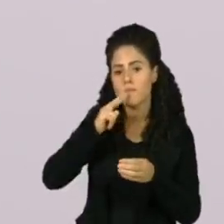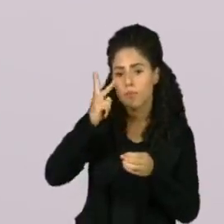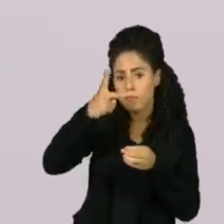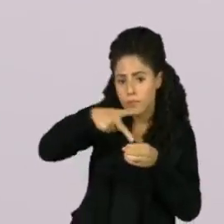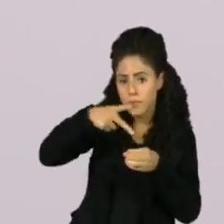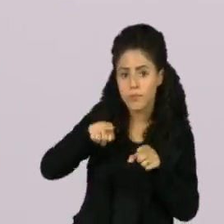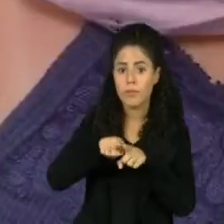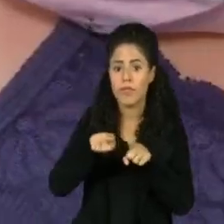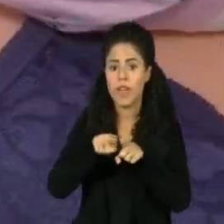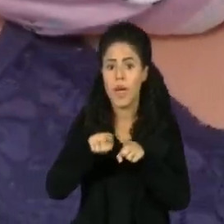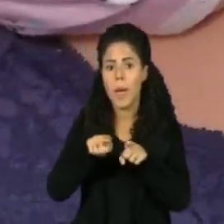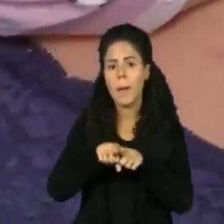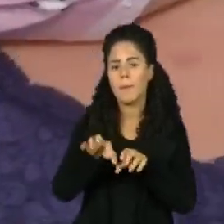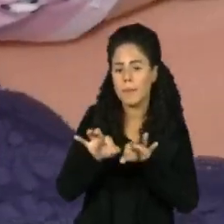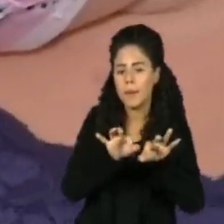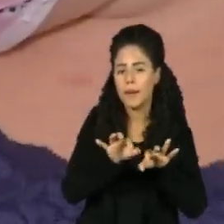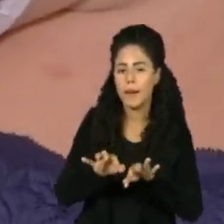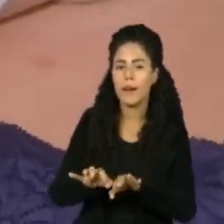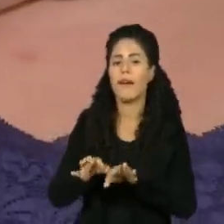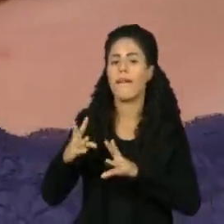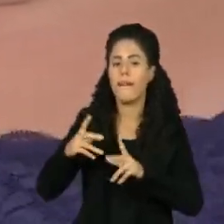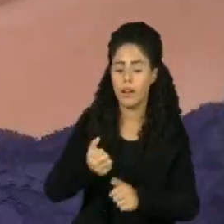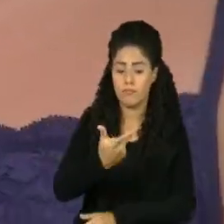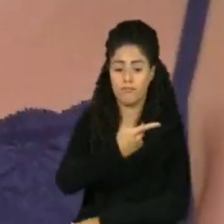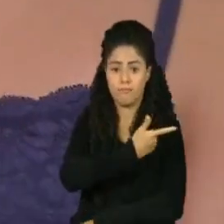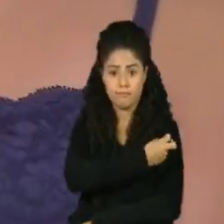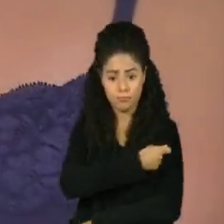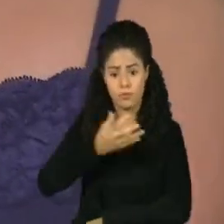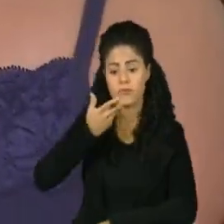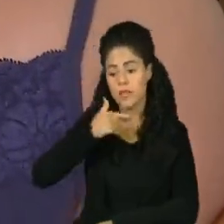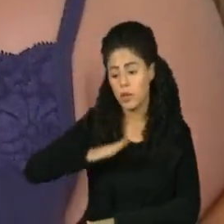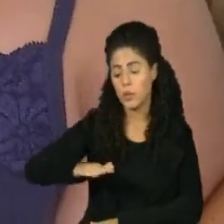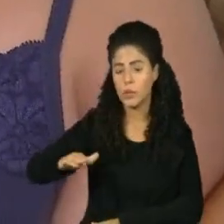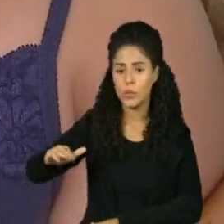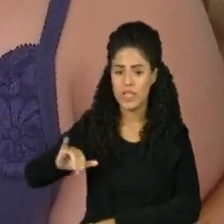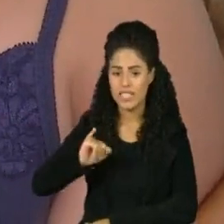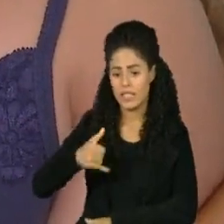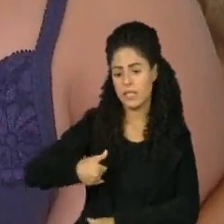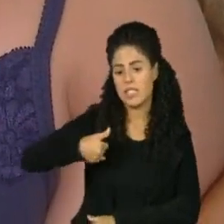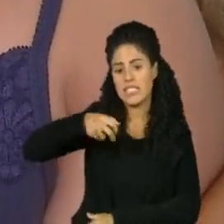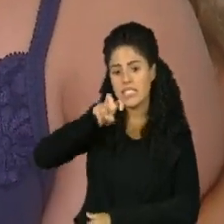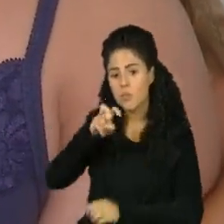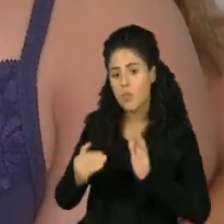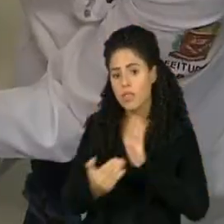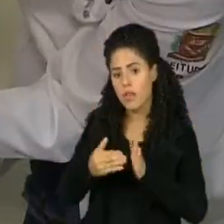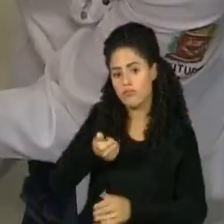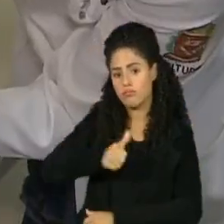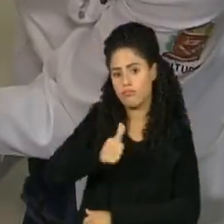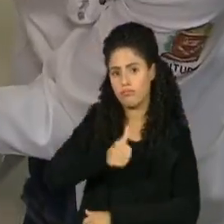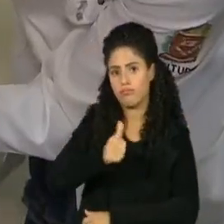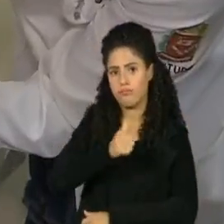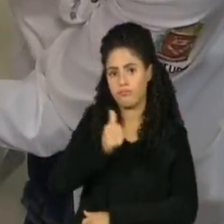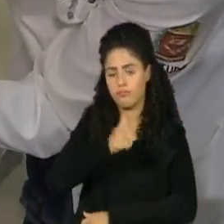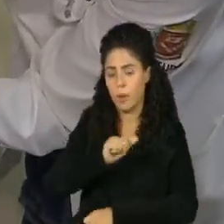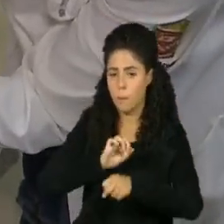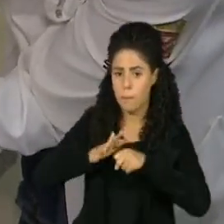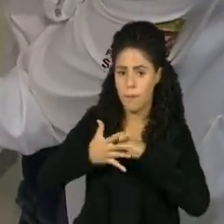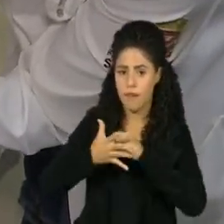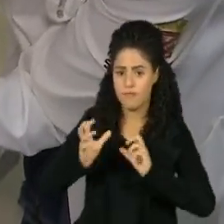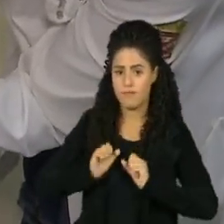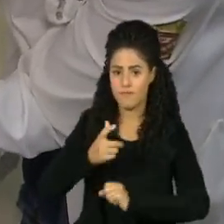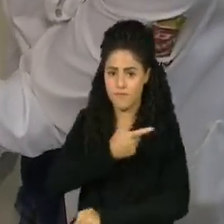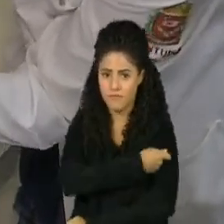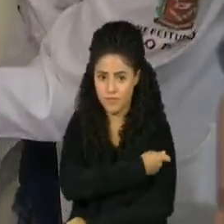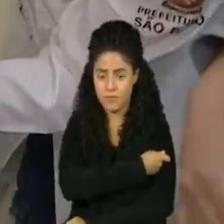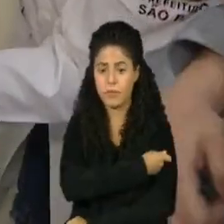técnica se posicionando favorável à imunização de crianças de 5 a 11 anos contra a Covid-19.